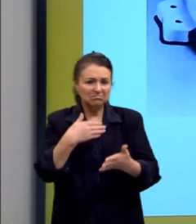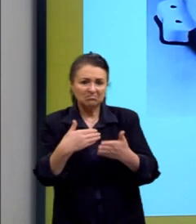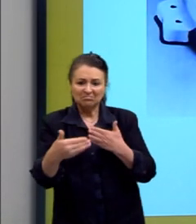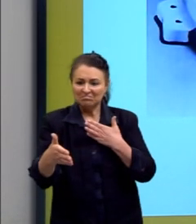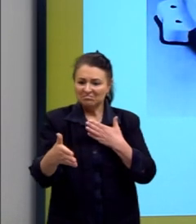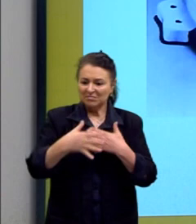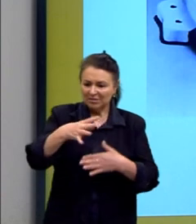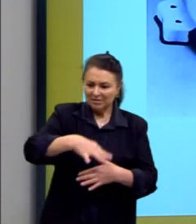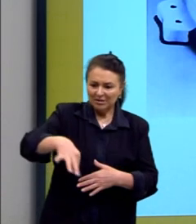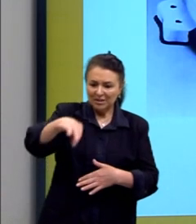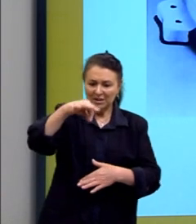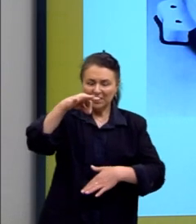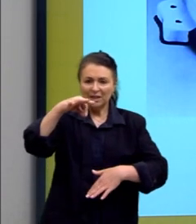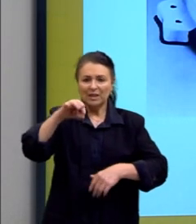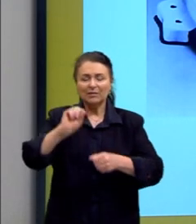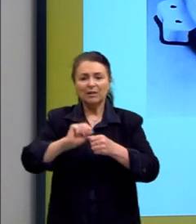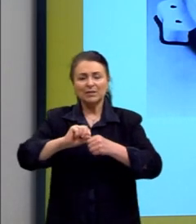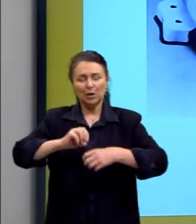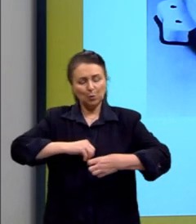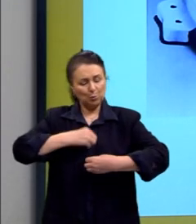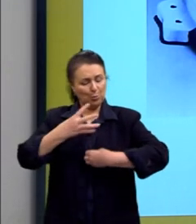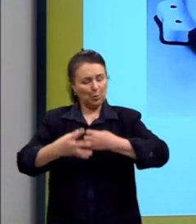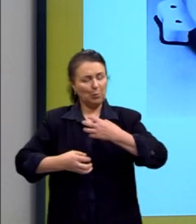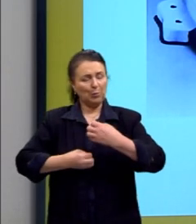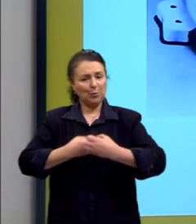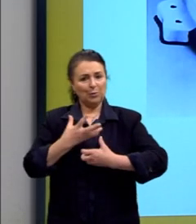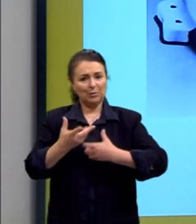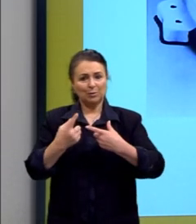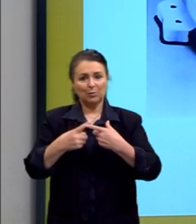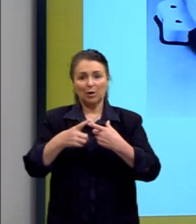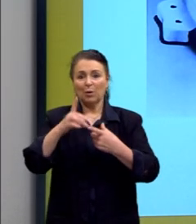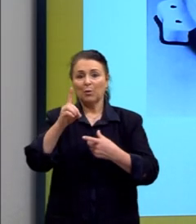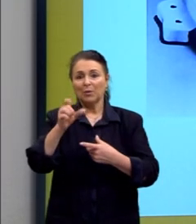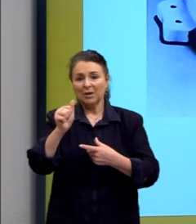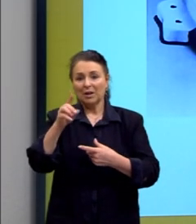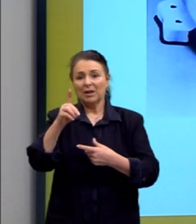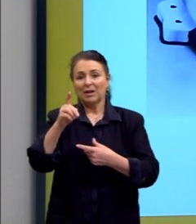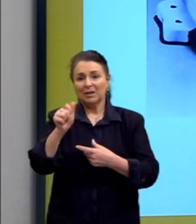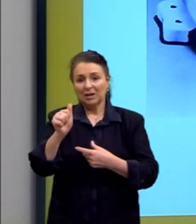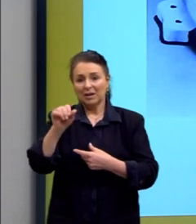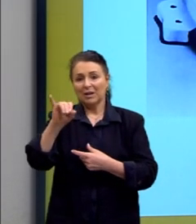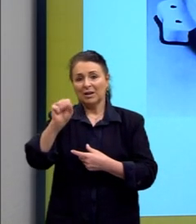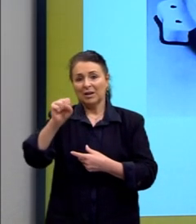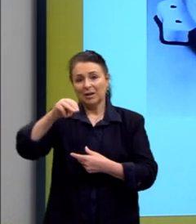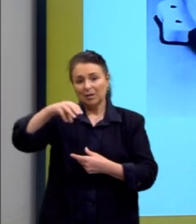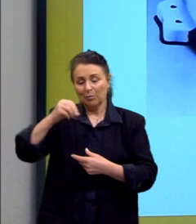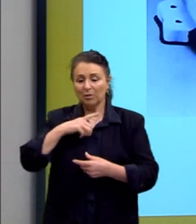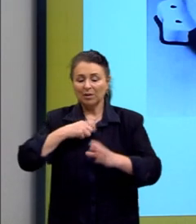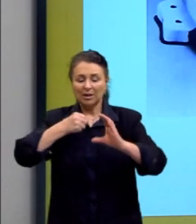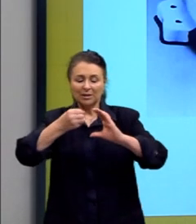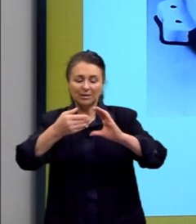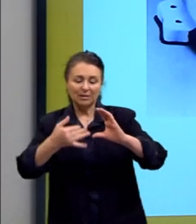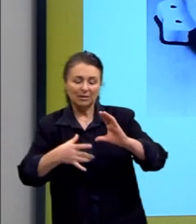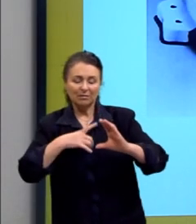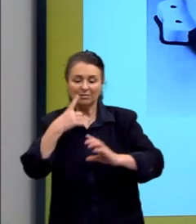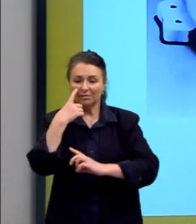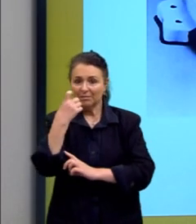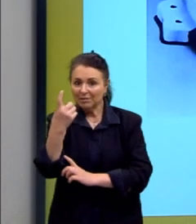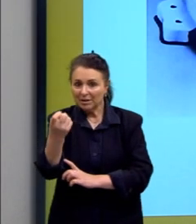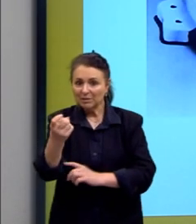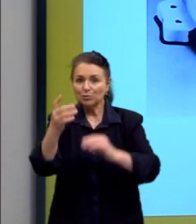e constrói uma poesia justamente porque o dadaísmo tem essa característica, tinha esse interesse de